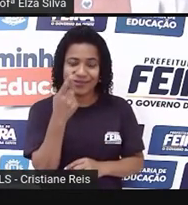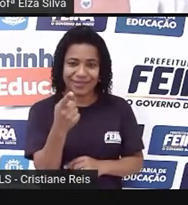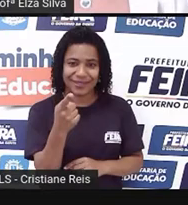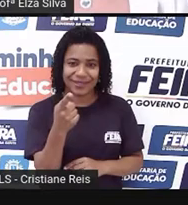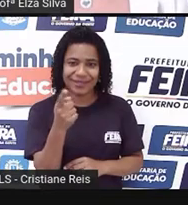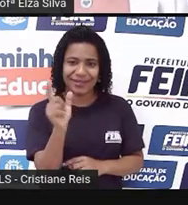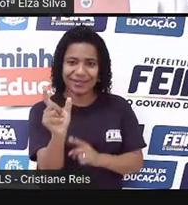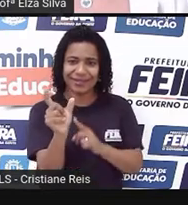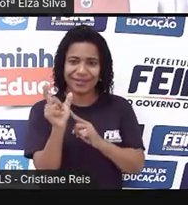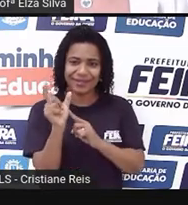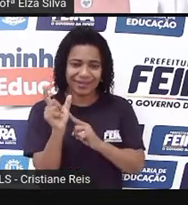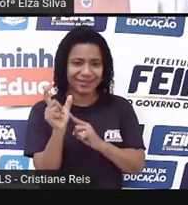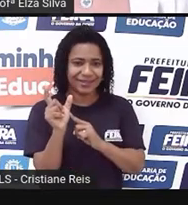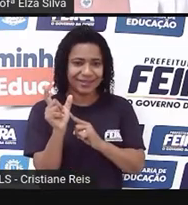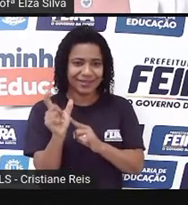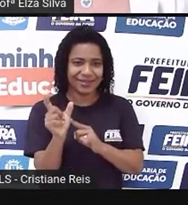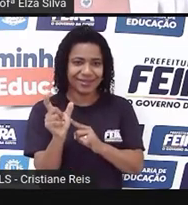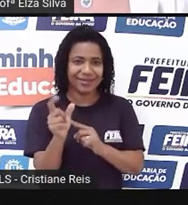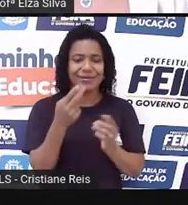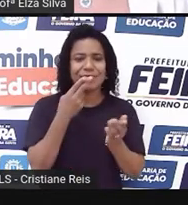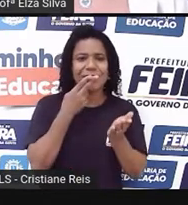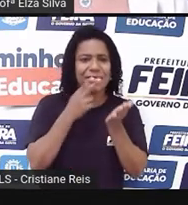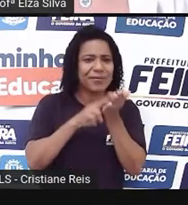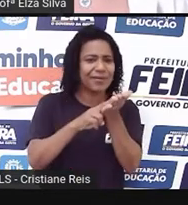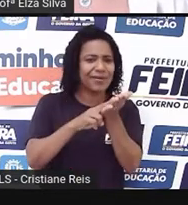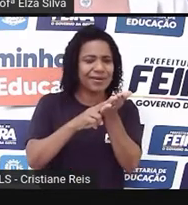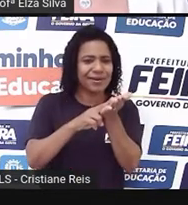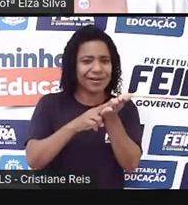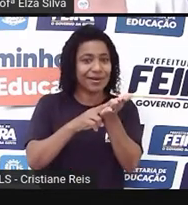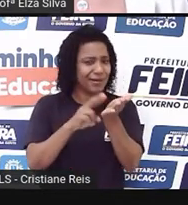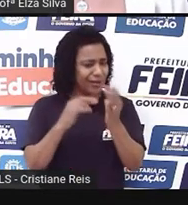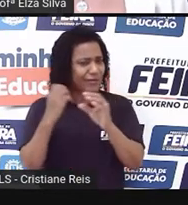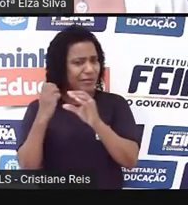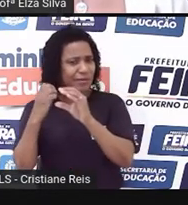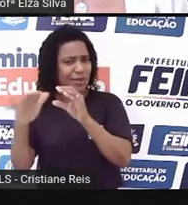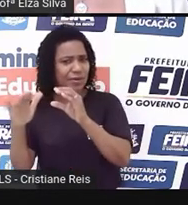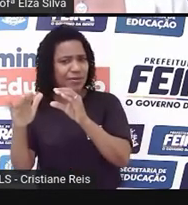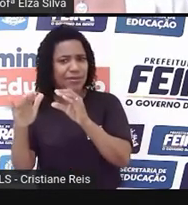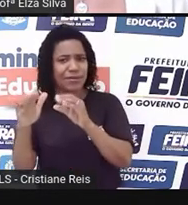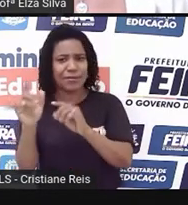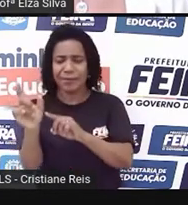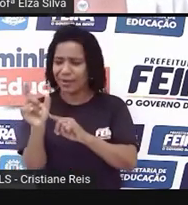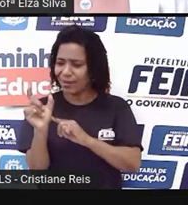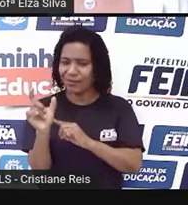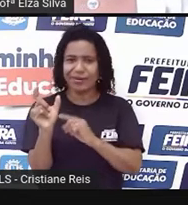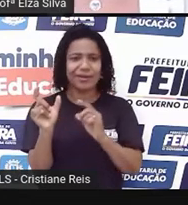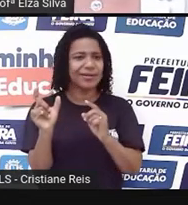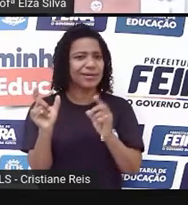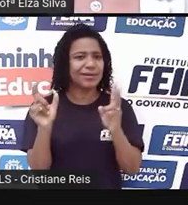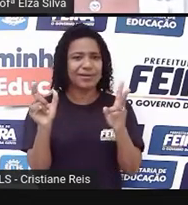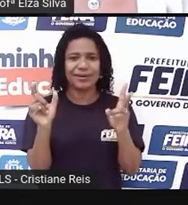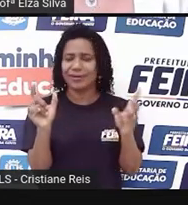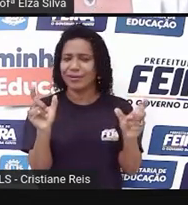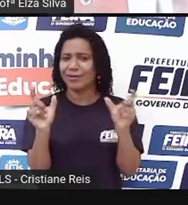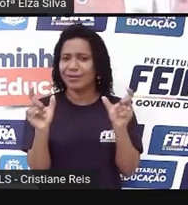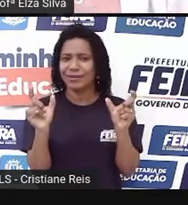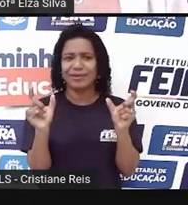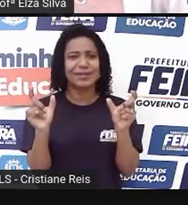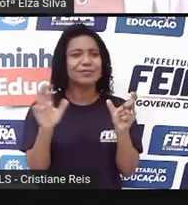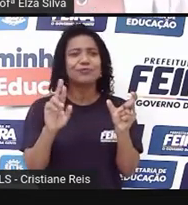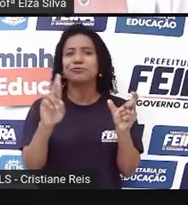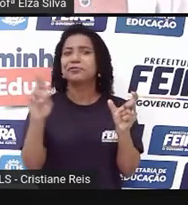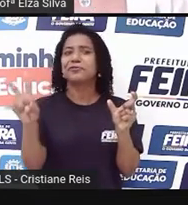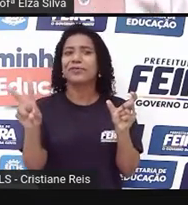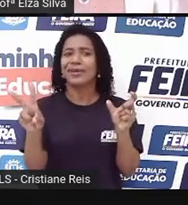Já no e-mail, nós temos a expressão que-pal. Qual a diferença? Então, as